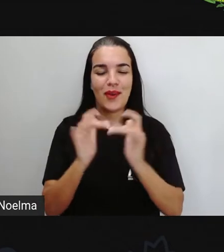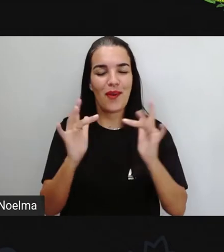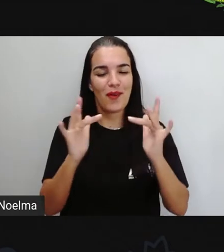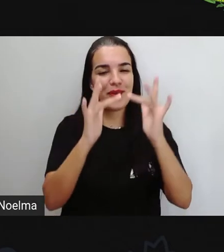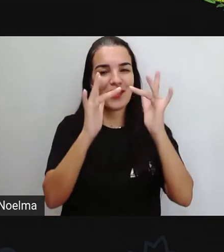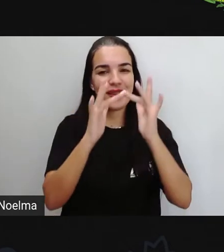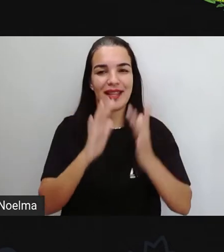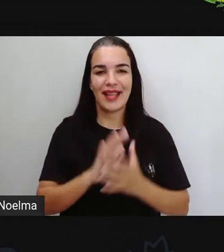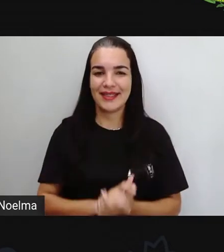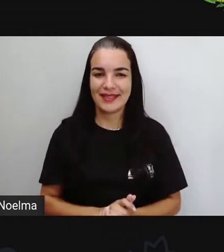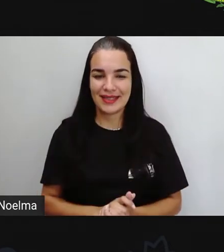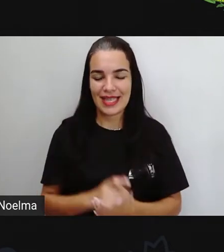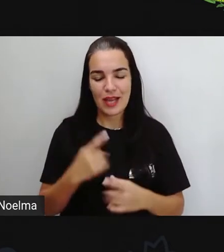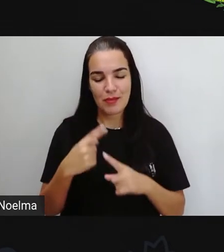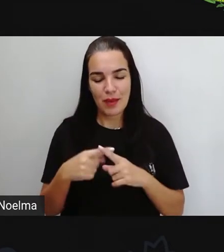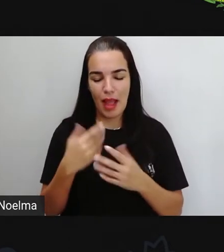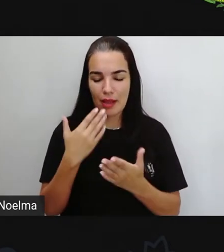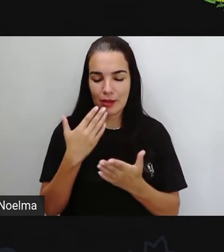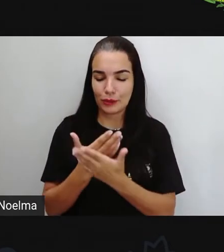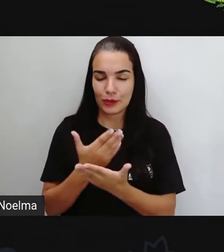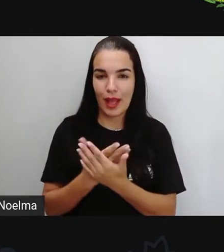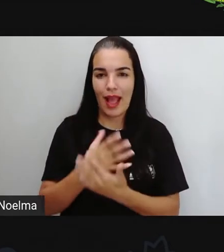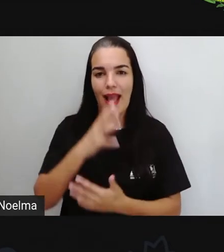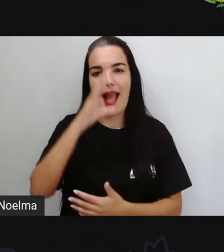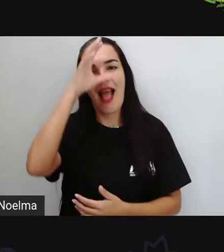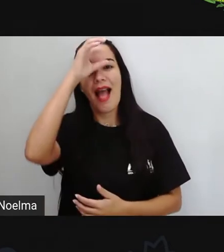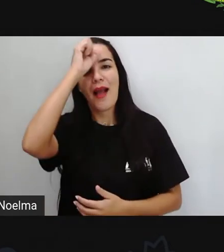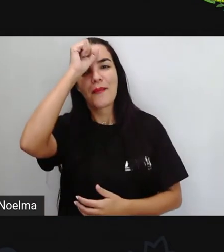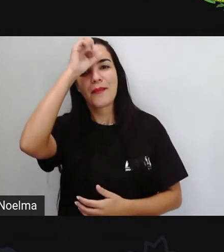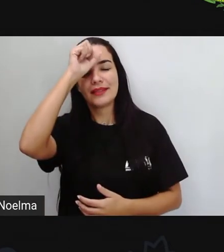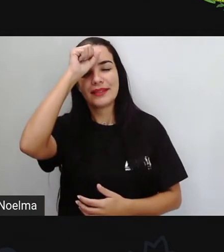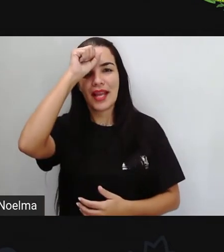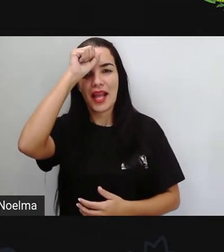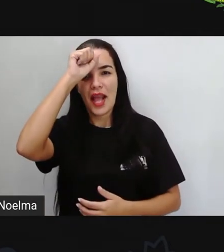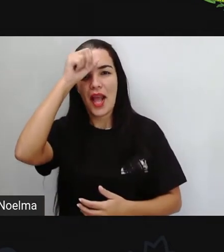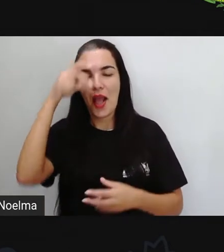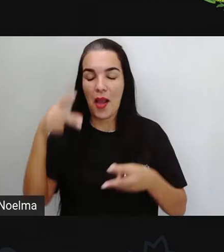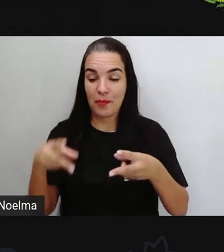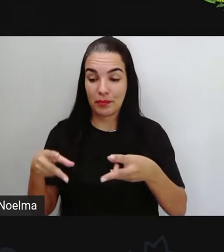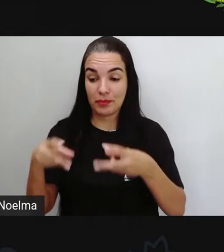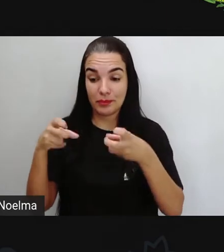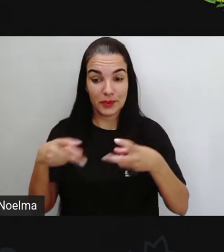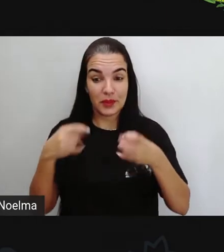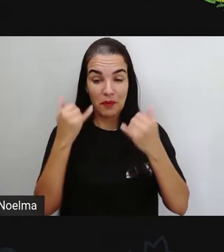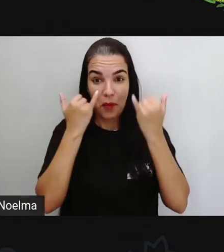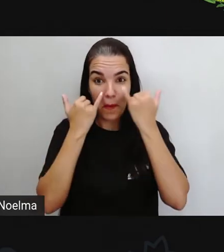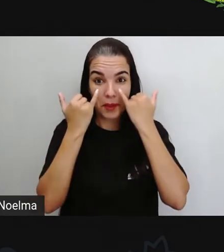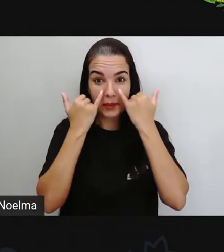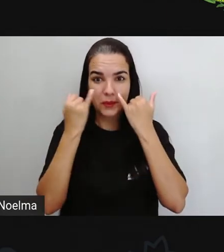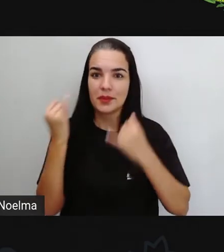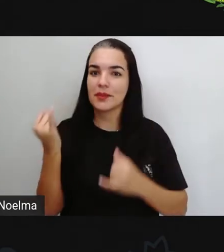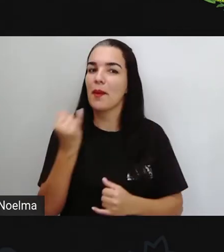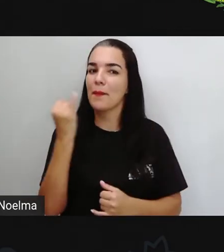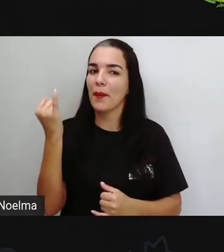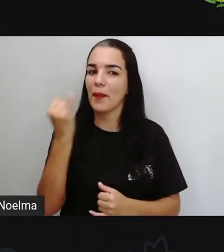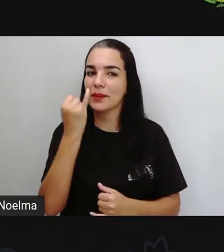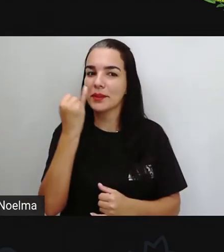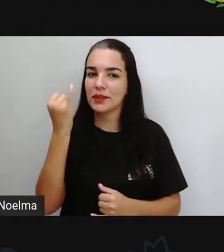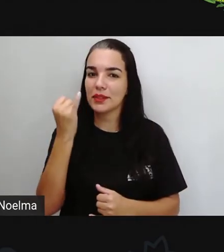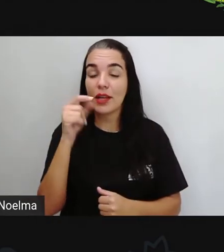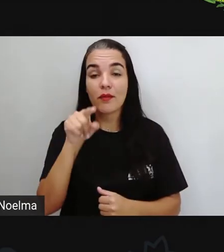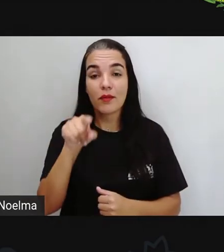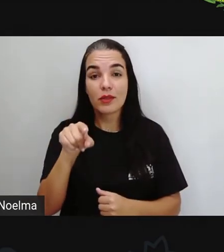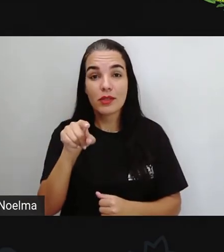para estudar, para aprender, para observarmos aí informações importantes e vocês conseguirem